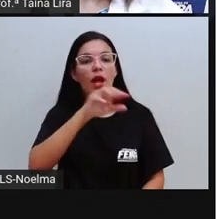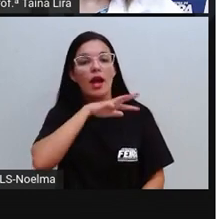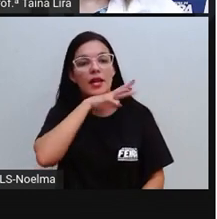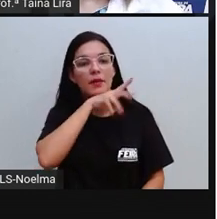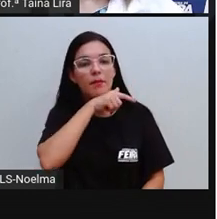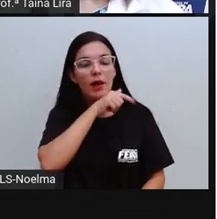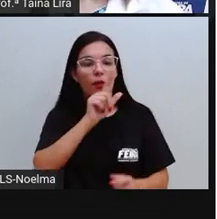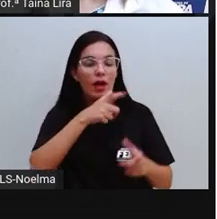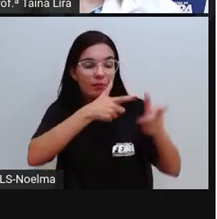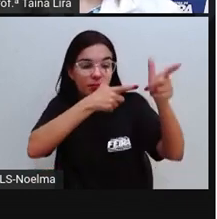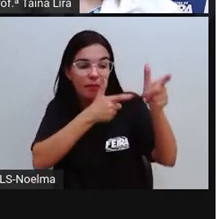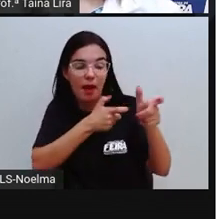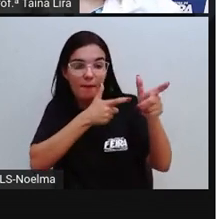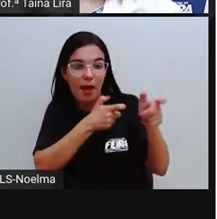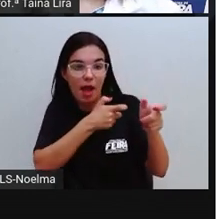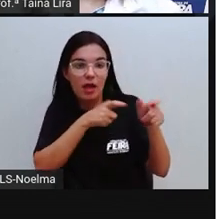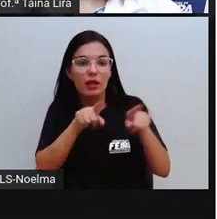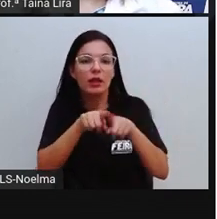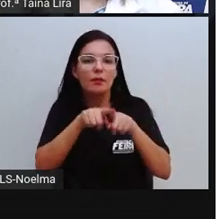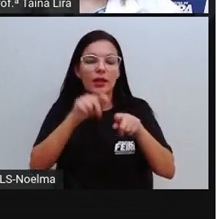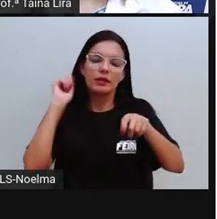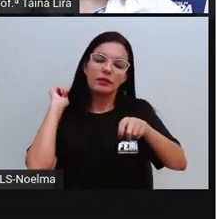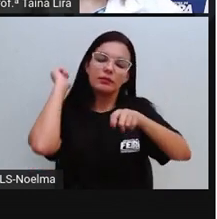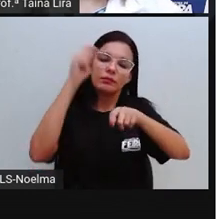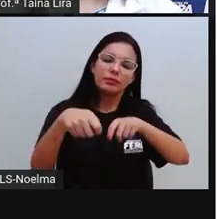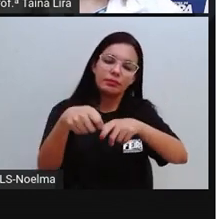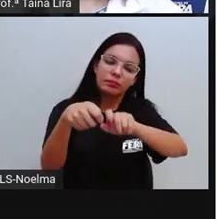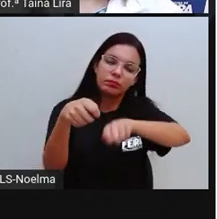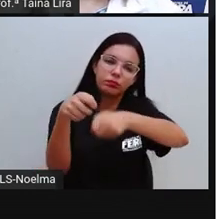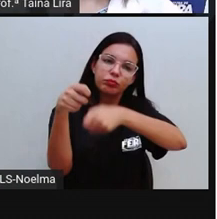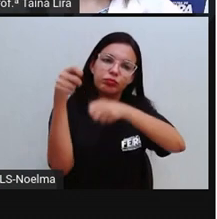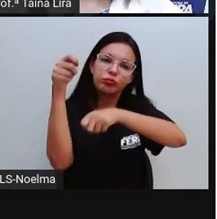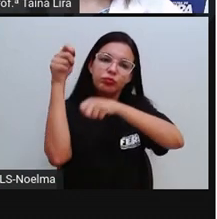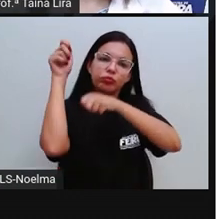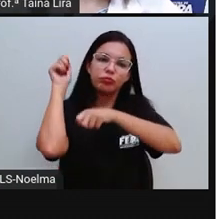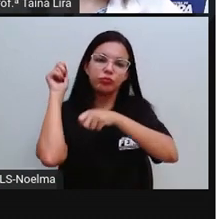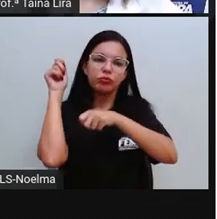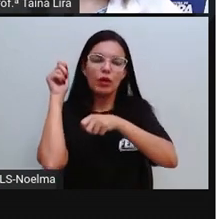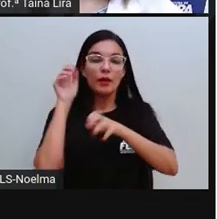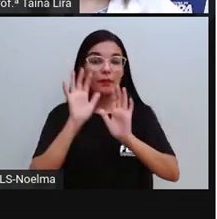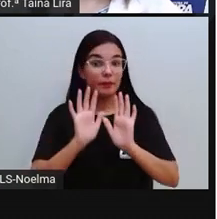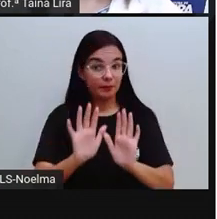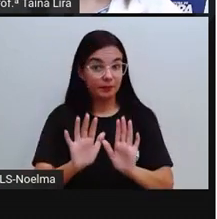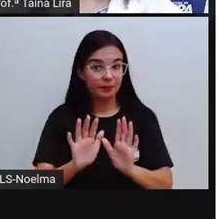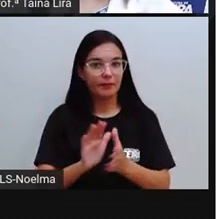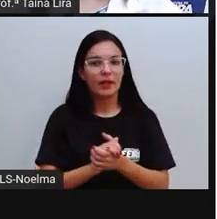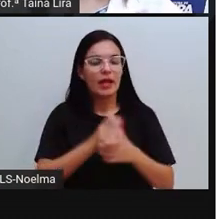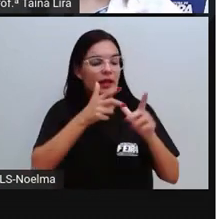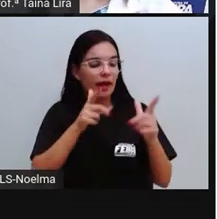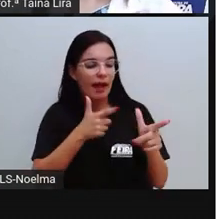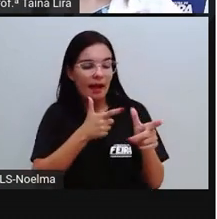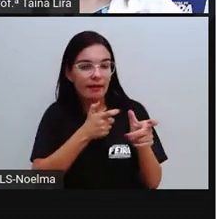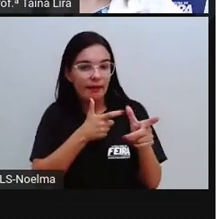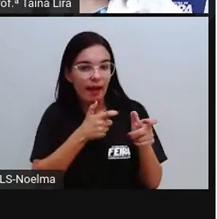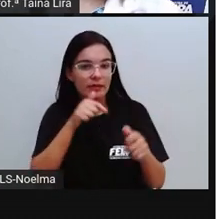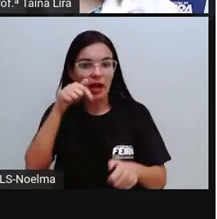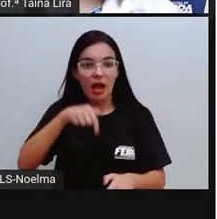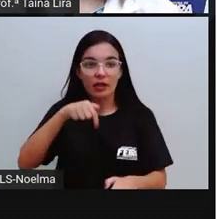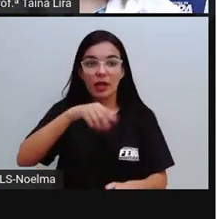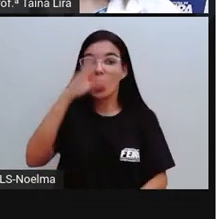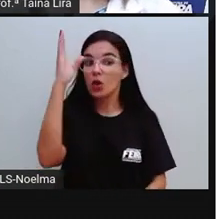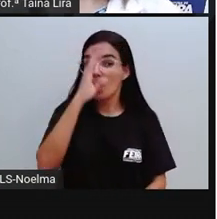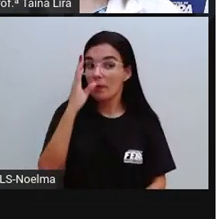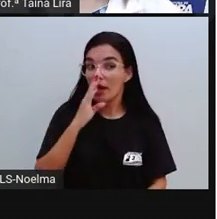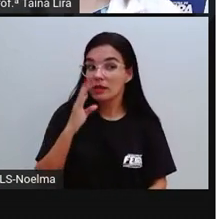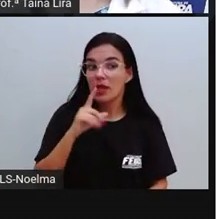tá bom? A caça de animais silvestres é proibida em vários países, certo? Segundo o ano, aqui no Brasil,